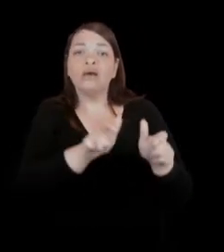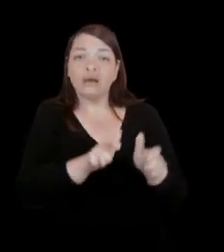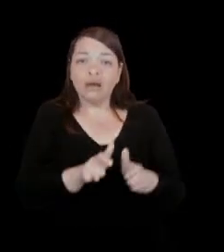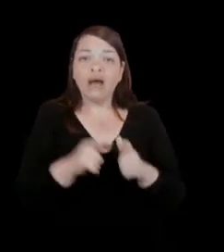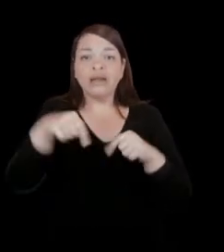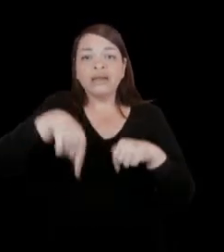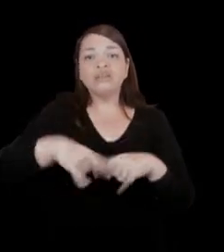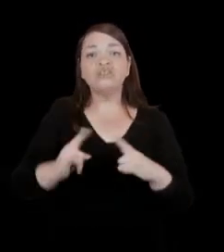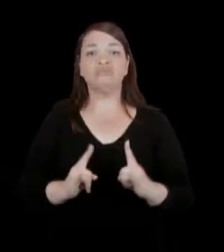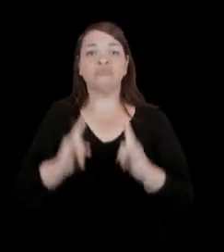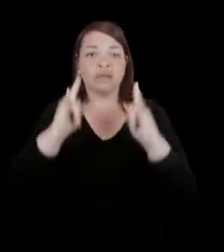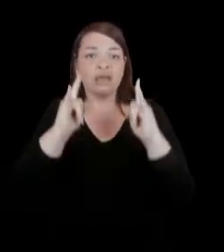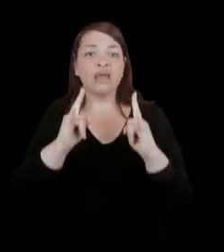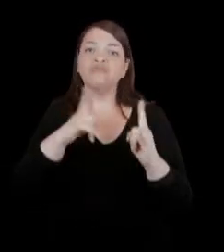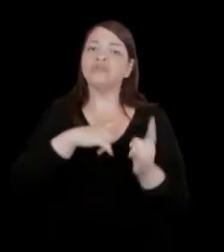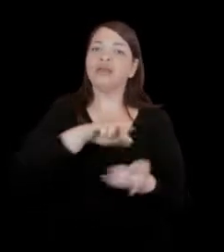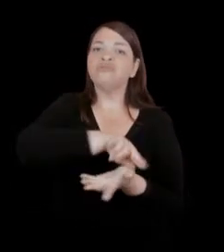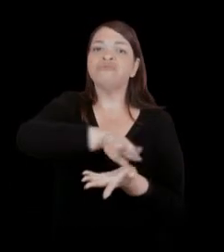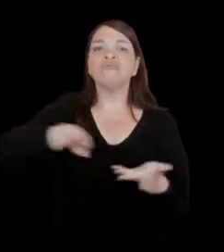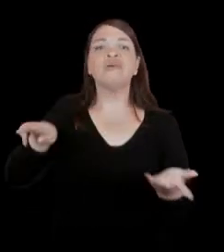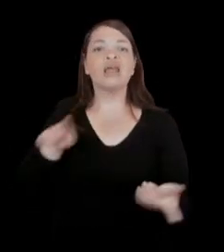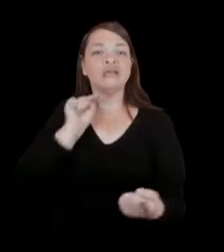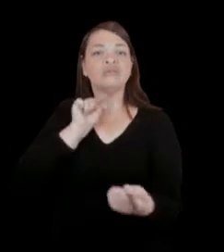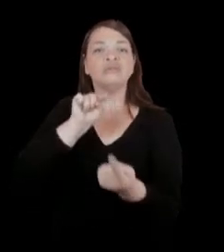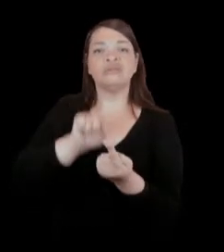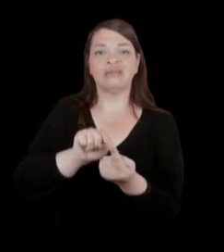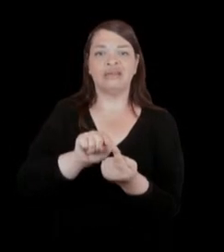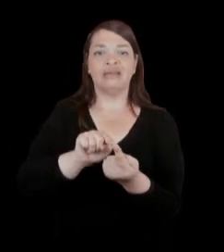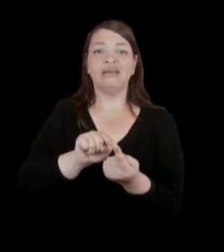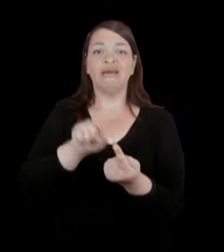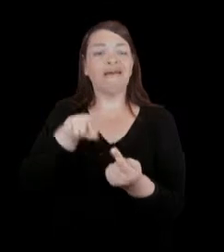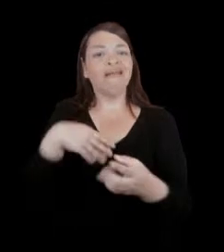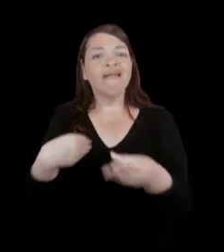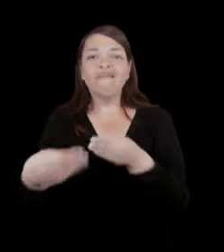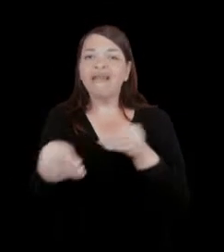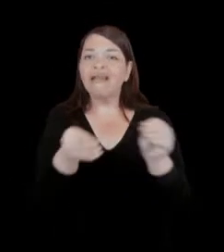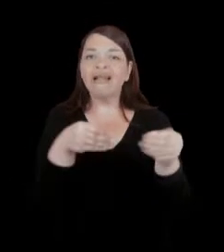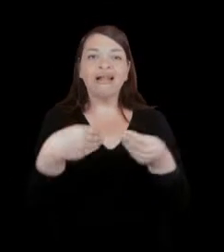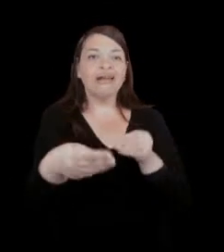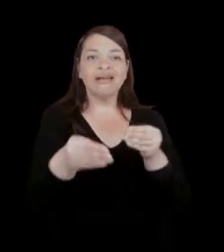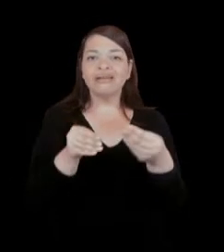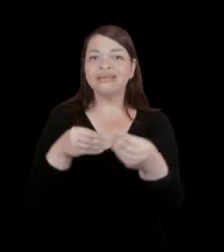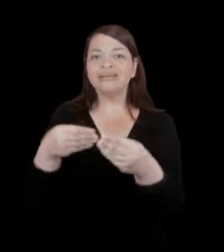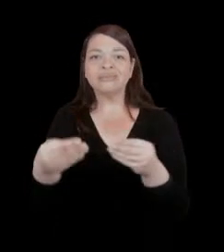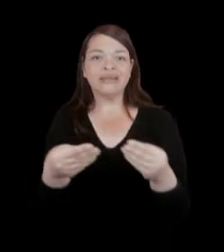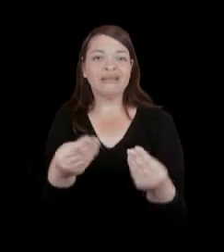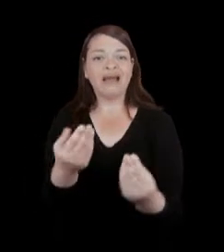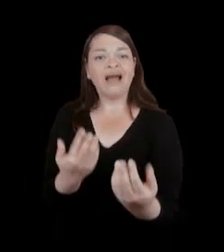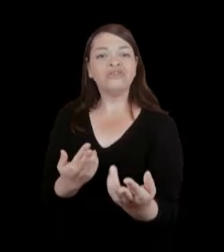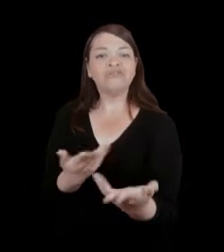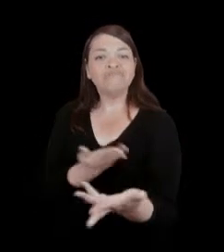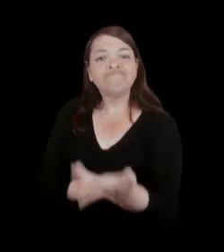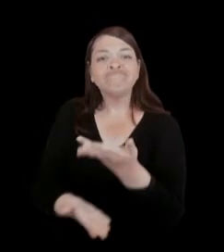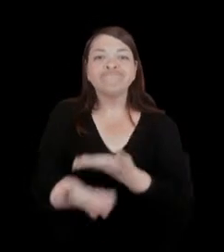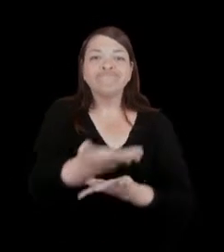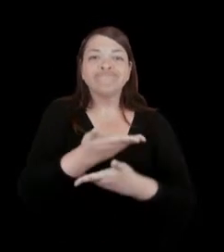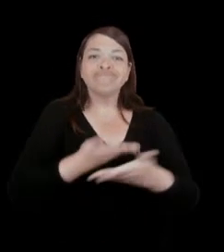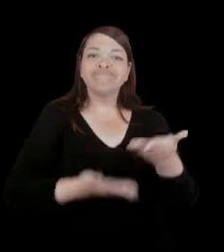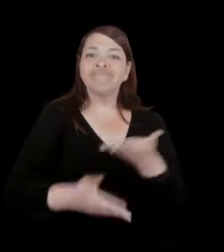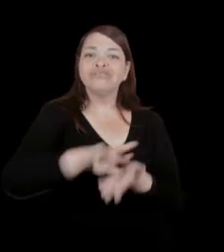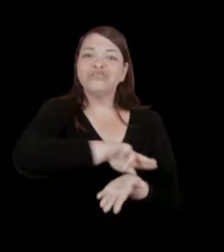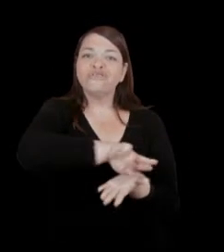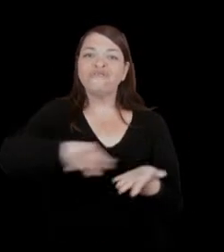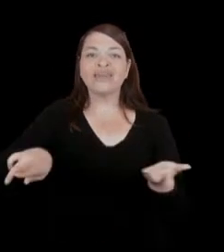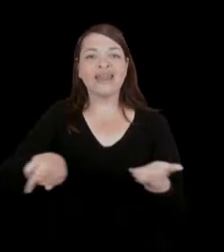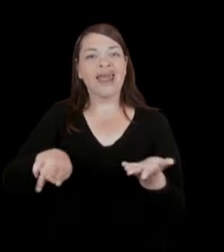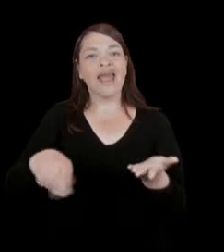pode ter múltiplas funções. E essa flexibilidade e relacionamento entre as diferentes atividades no mesmo